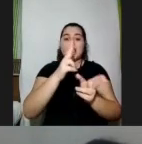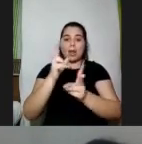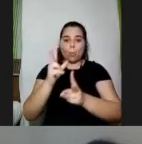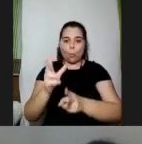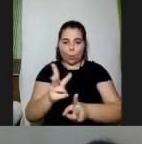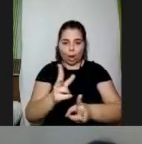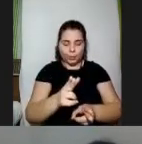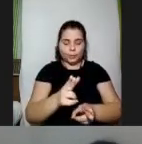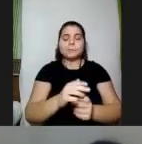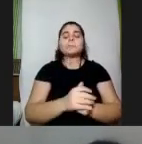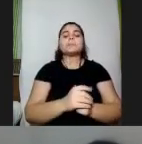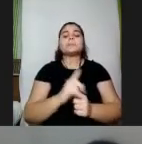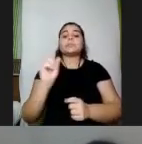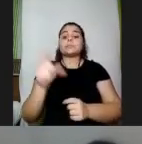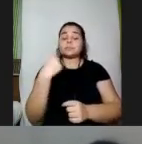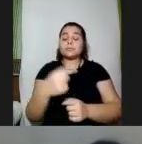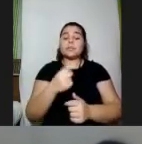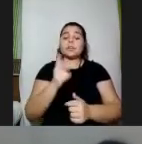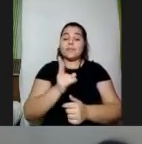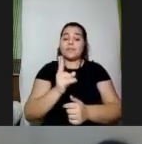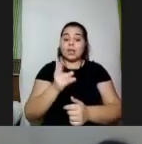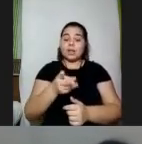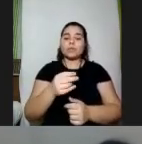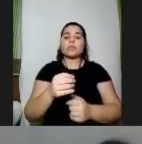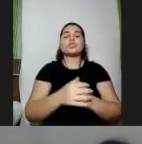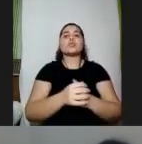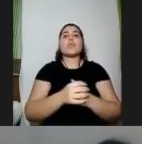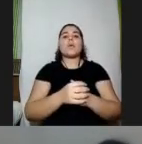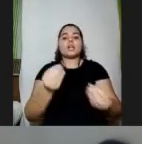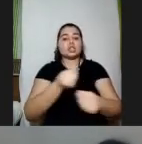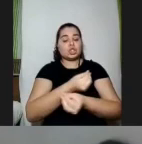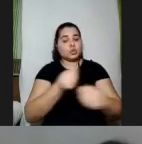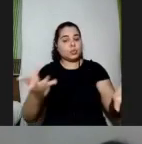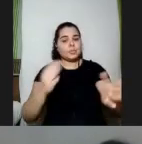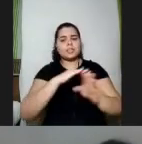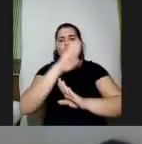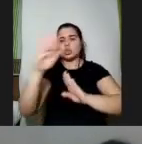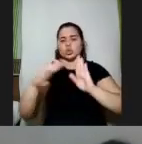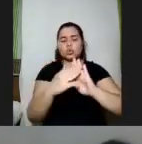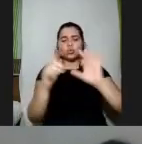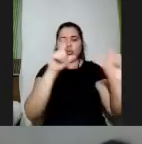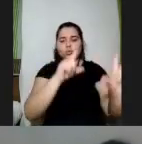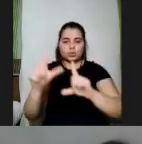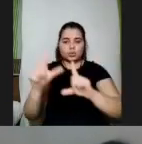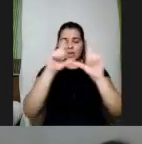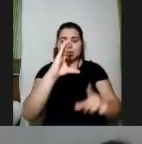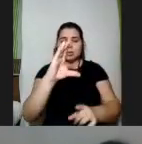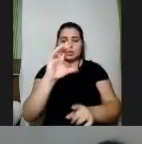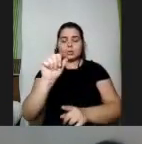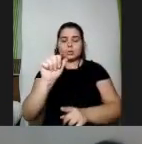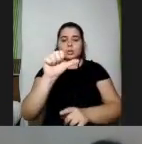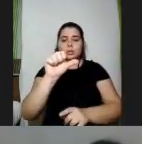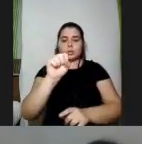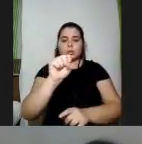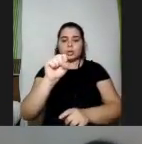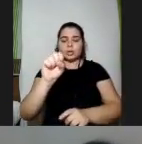é a gente vai disponibilizar todos os slides que são apresentados aqui no Classroom também fora isso